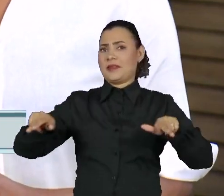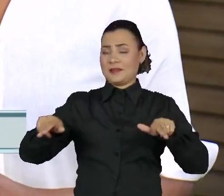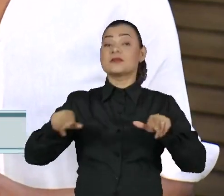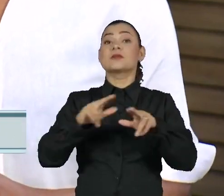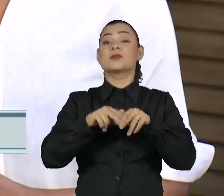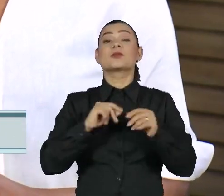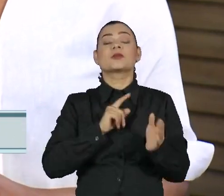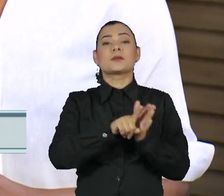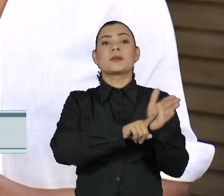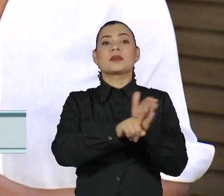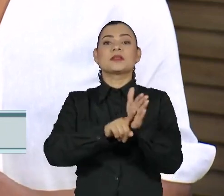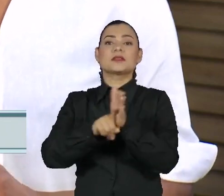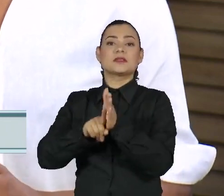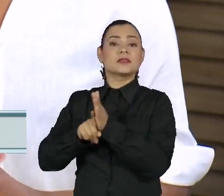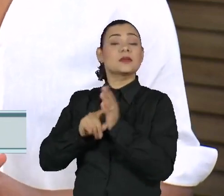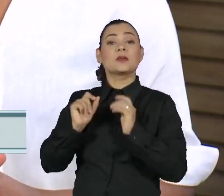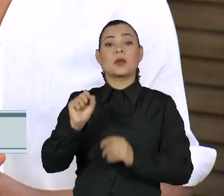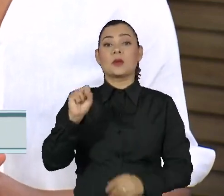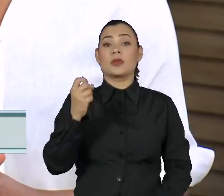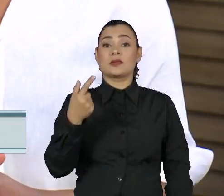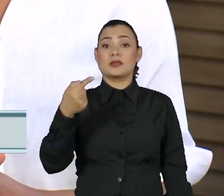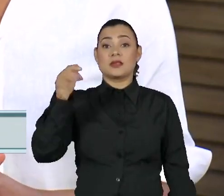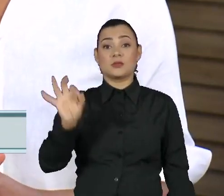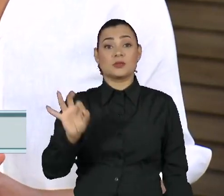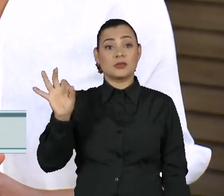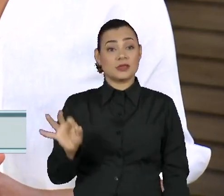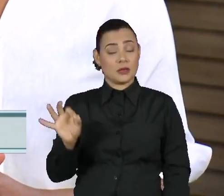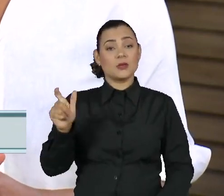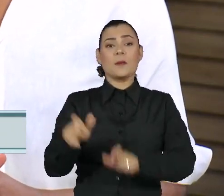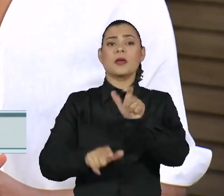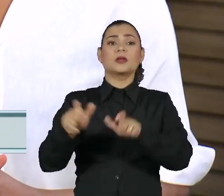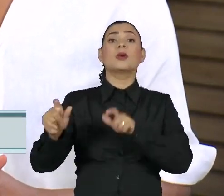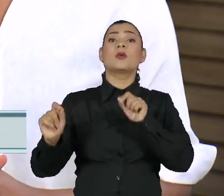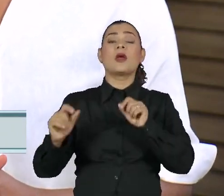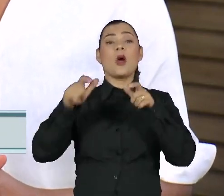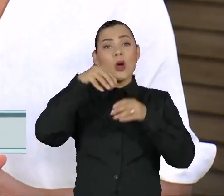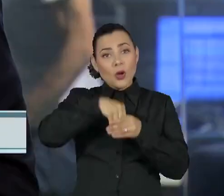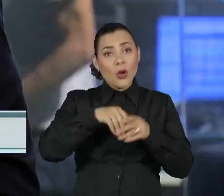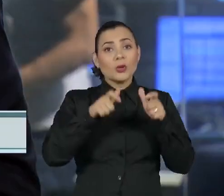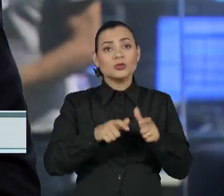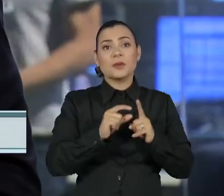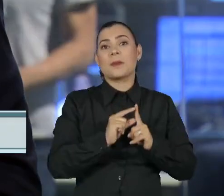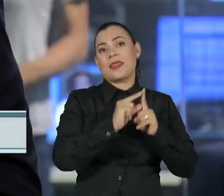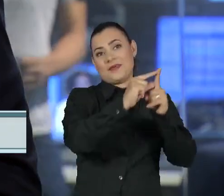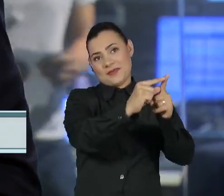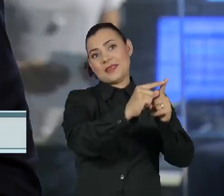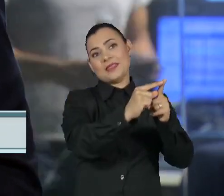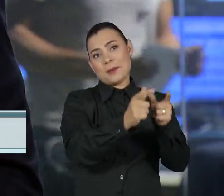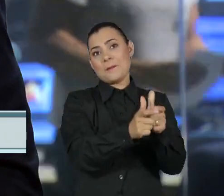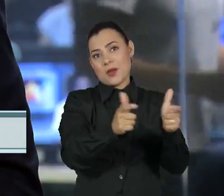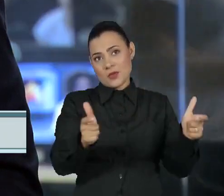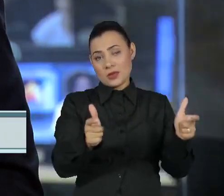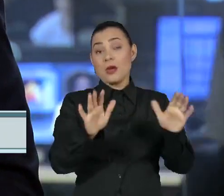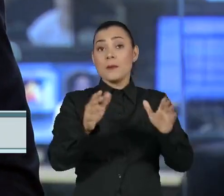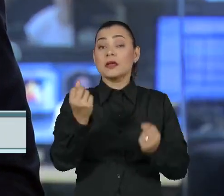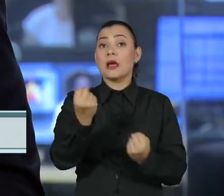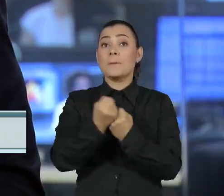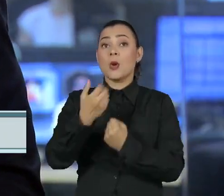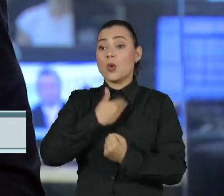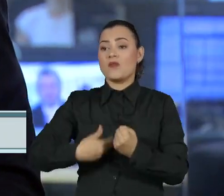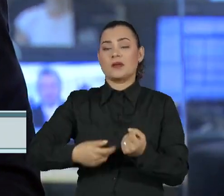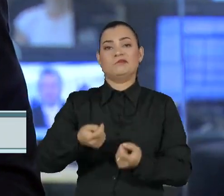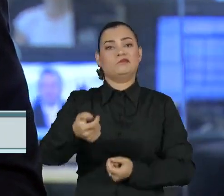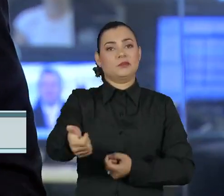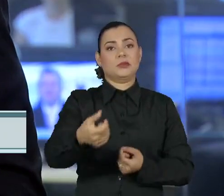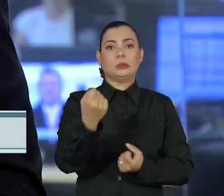Instituto ProLivro revelou que 87% delas estão nas periferias. Apesar da falta de apoio governamental,